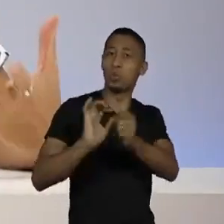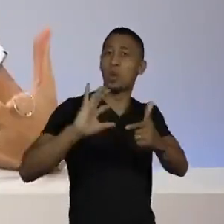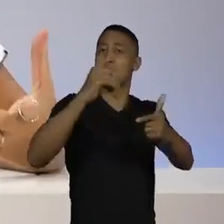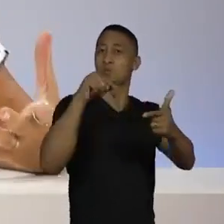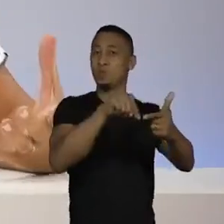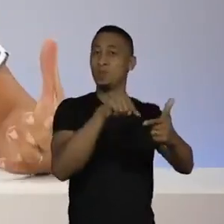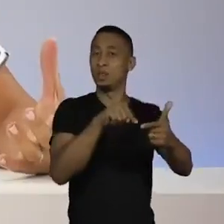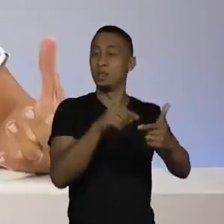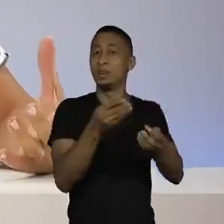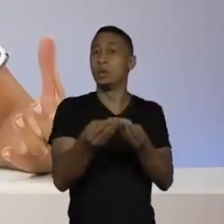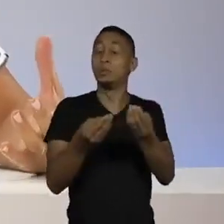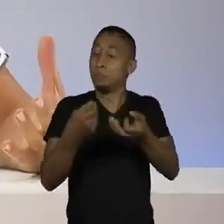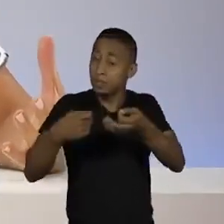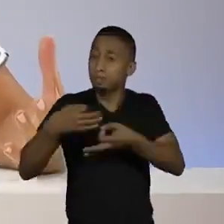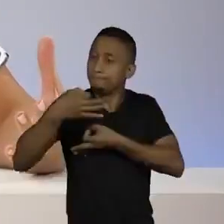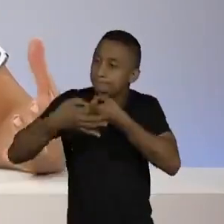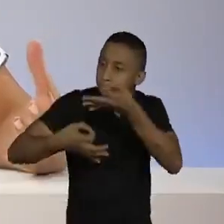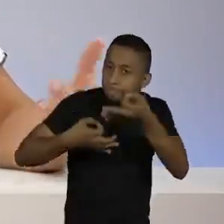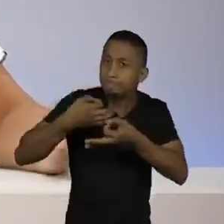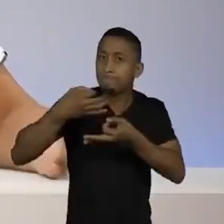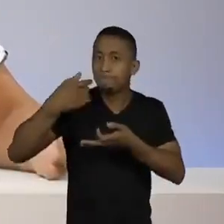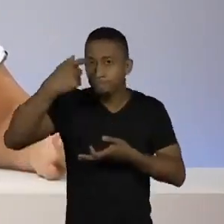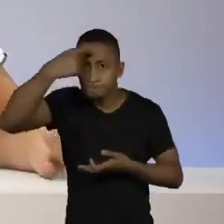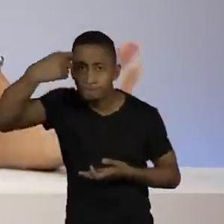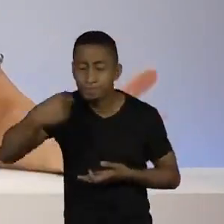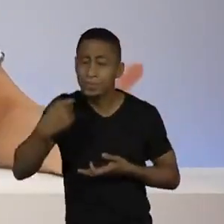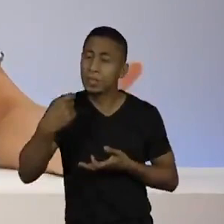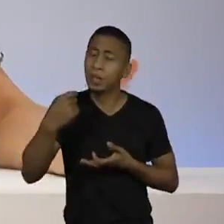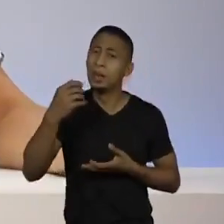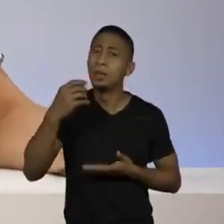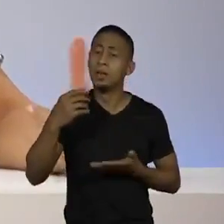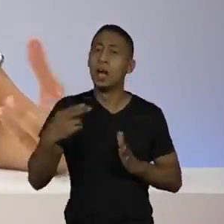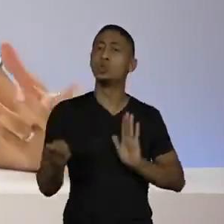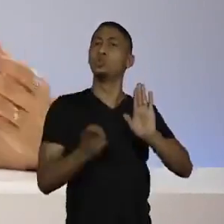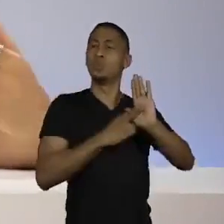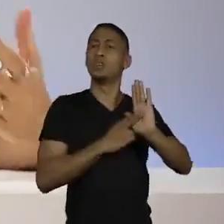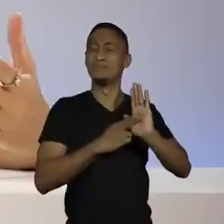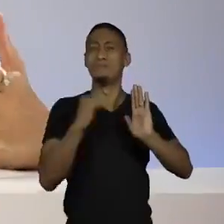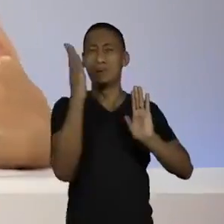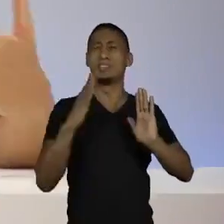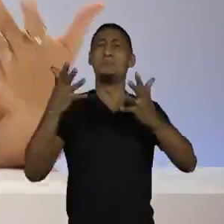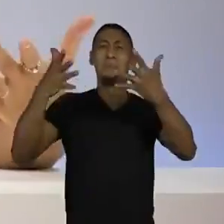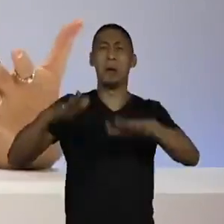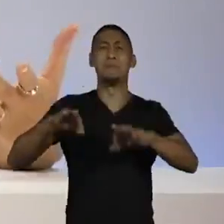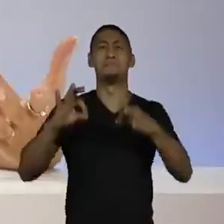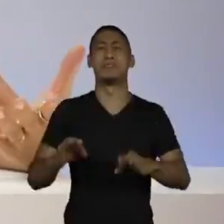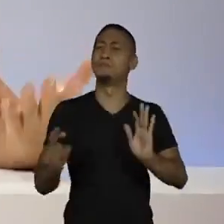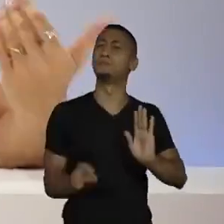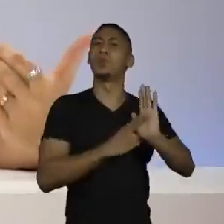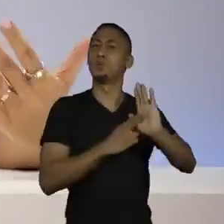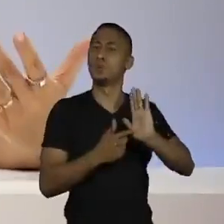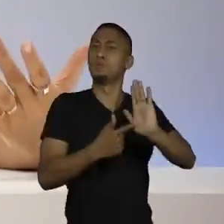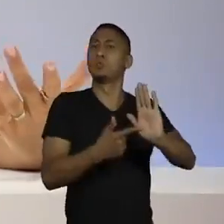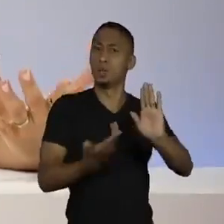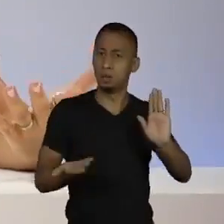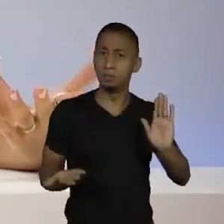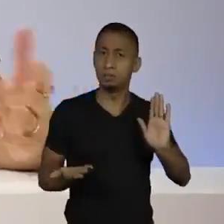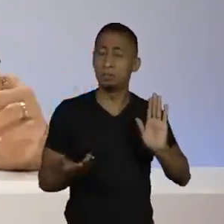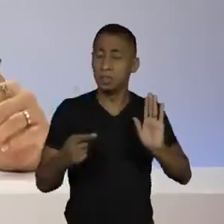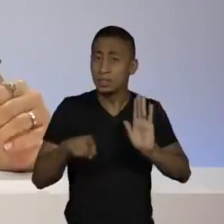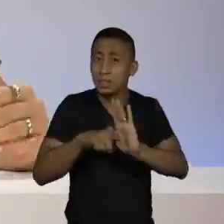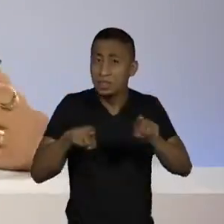precisa partir dessa autocrítica de que fracassamos, temos um problema? É possível ir em frente sem que você tenha essa